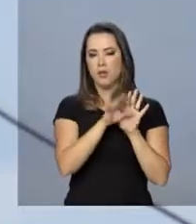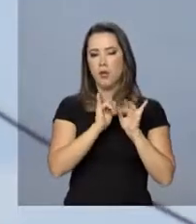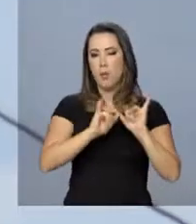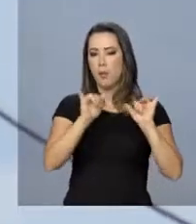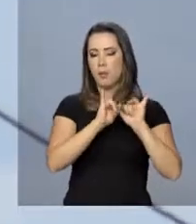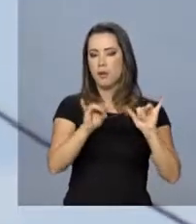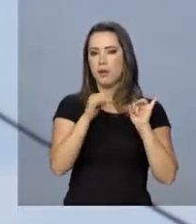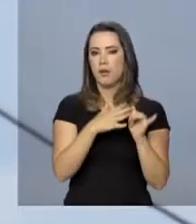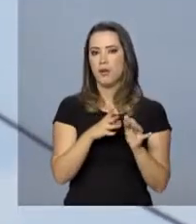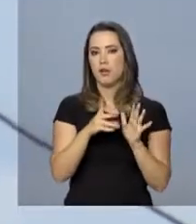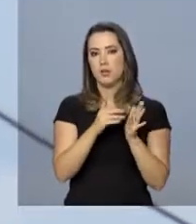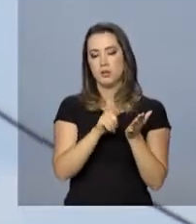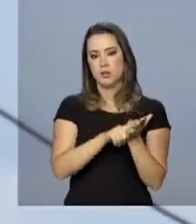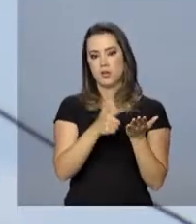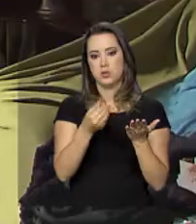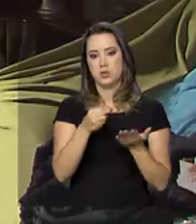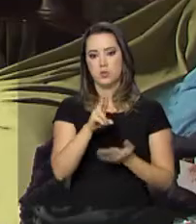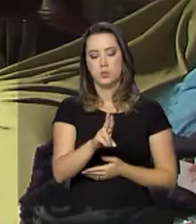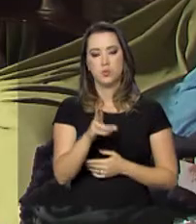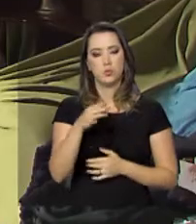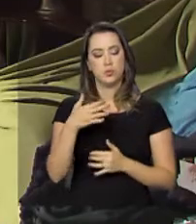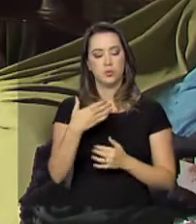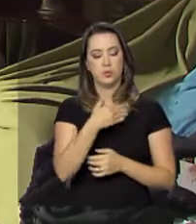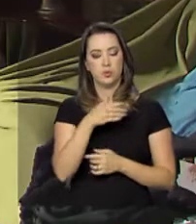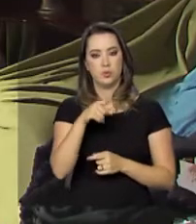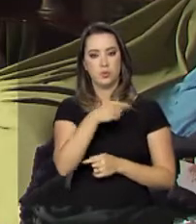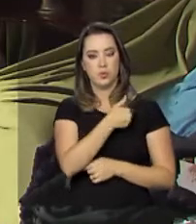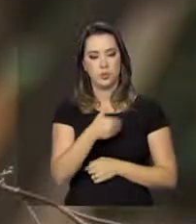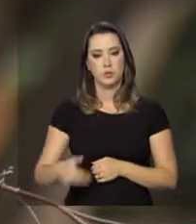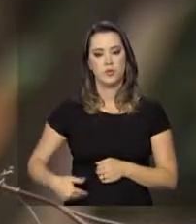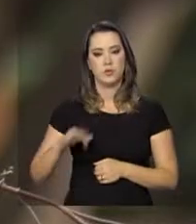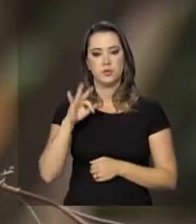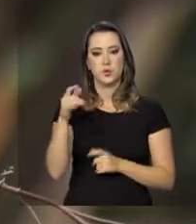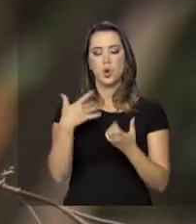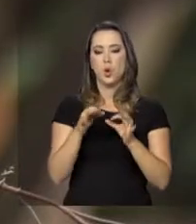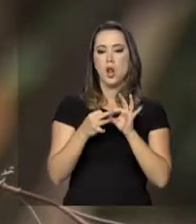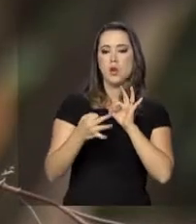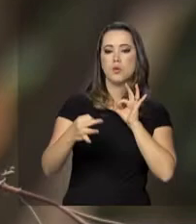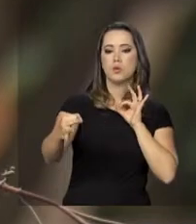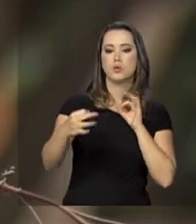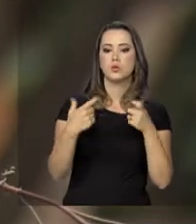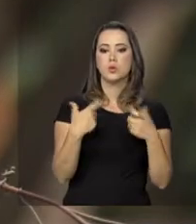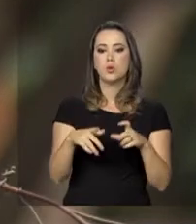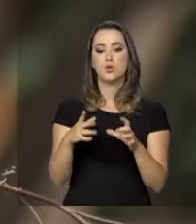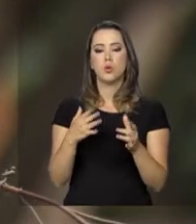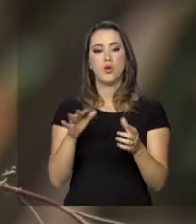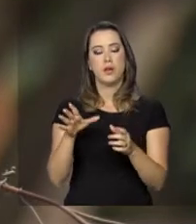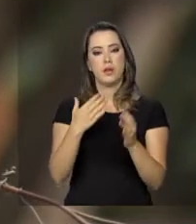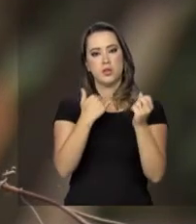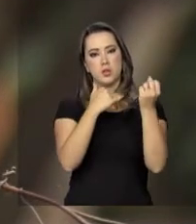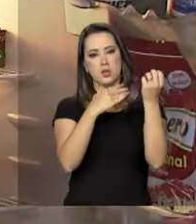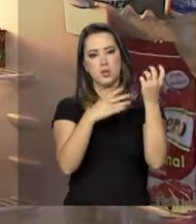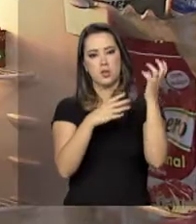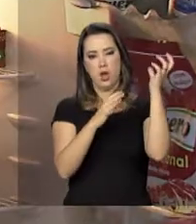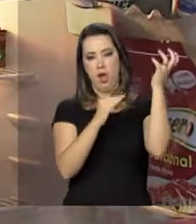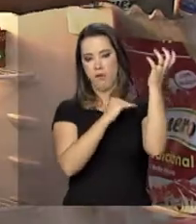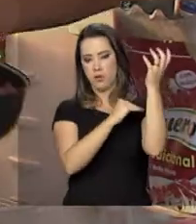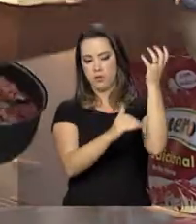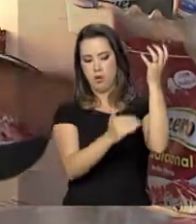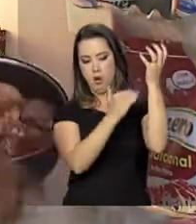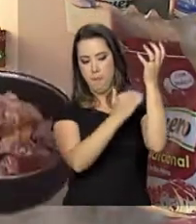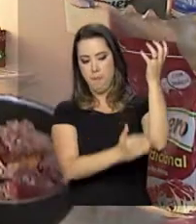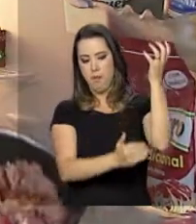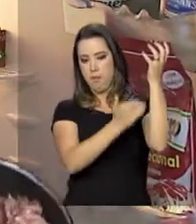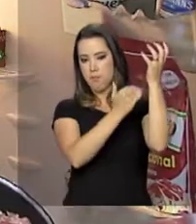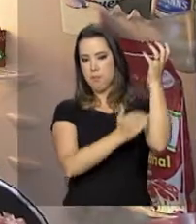publicada no Diário Oficial da União. Moradores que vivem em áreas isoladas e reservas extrativistas serão atendidos com a